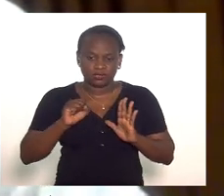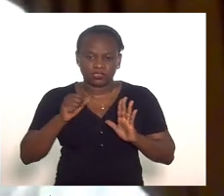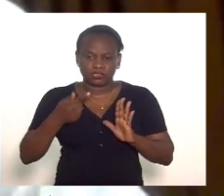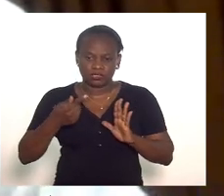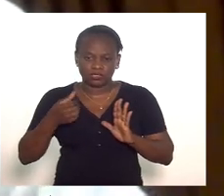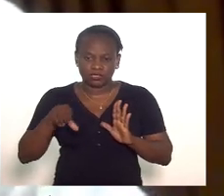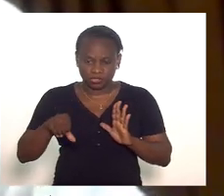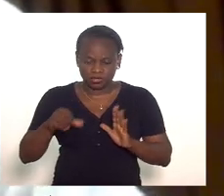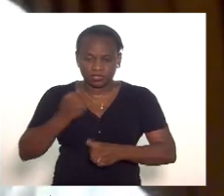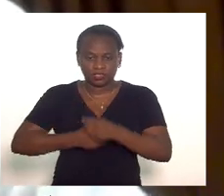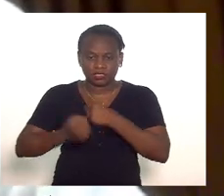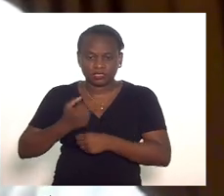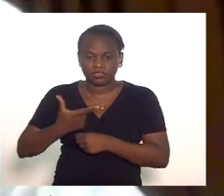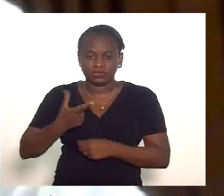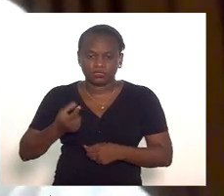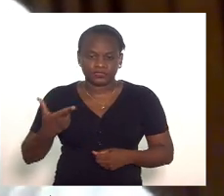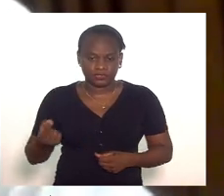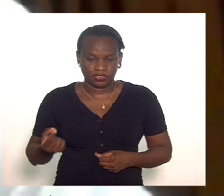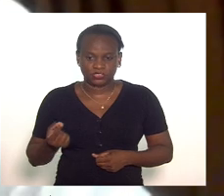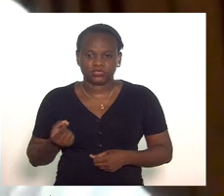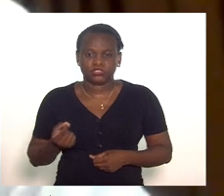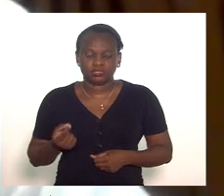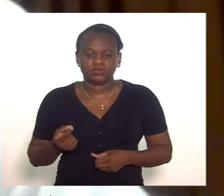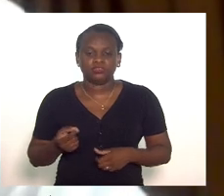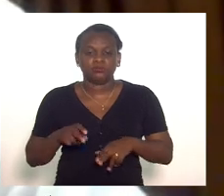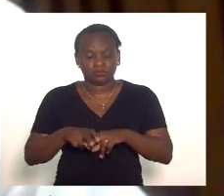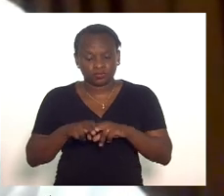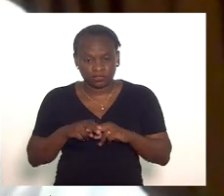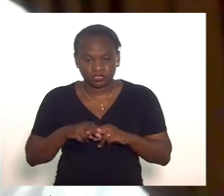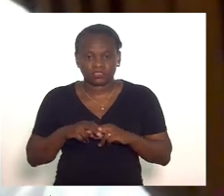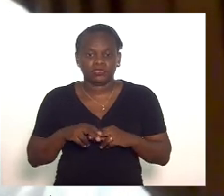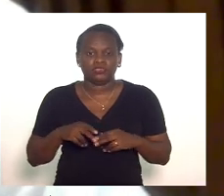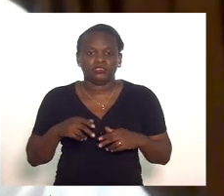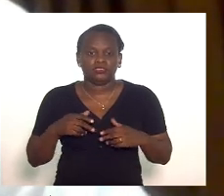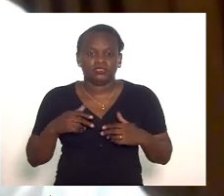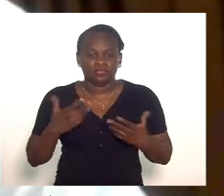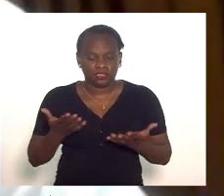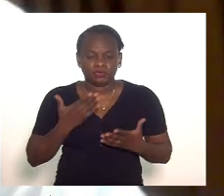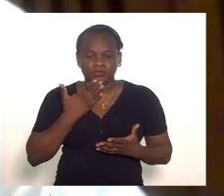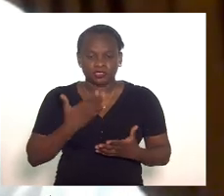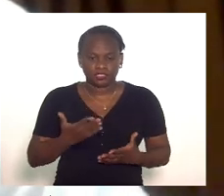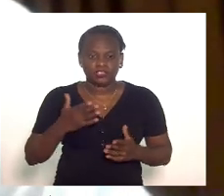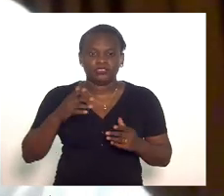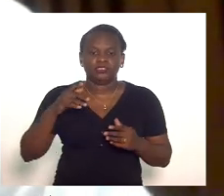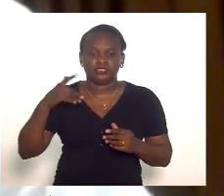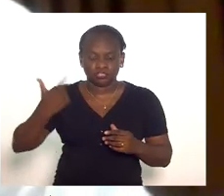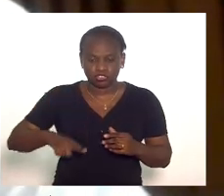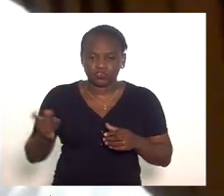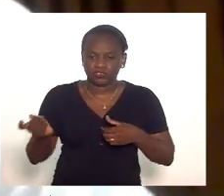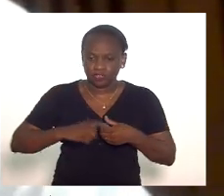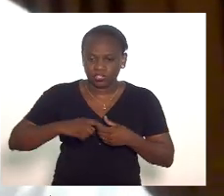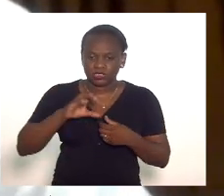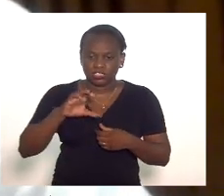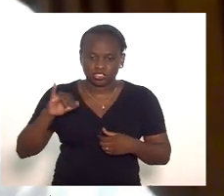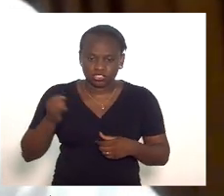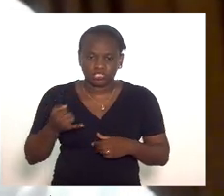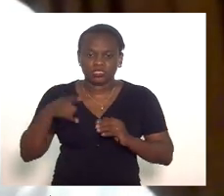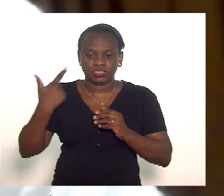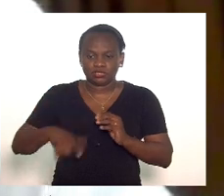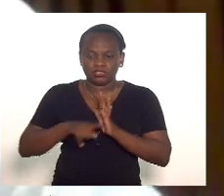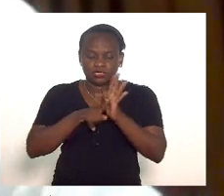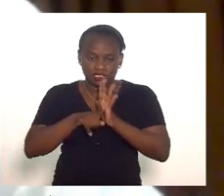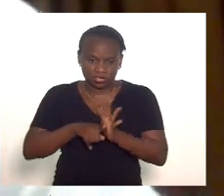2879 de 2020 e por essa razão quero pedir a vossa excelência que remeta a CCJ para uma nova análise